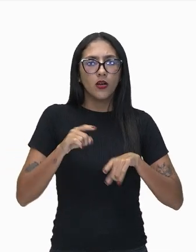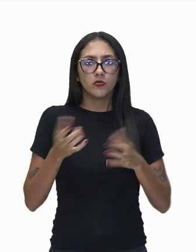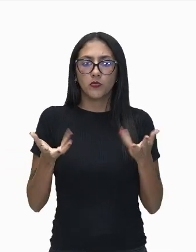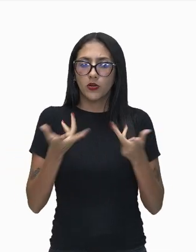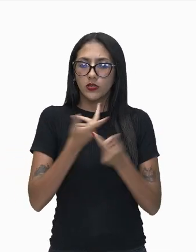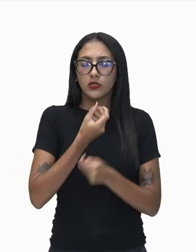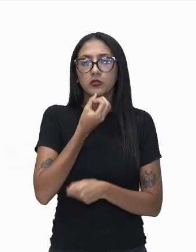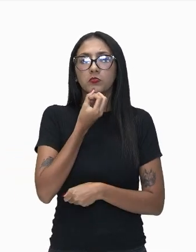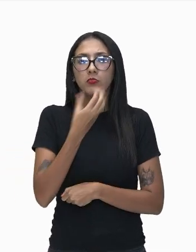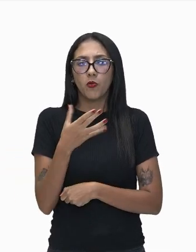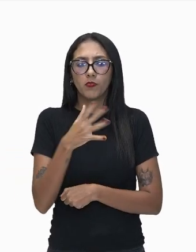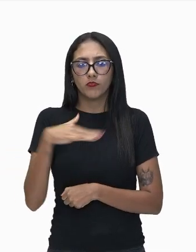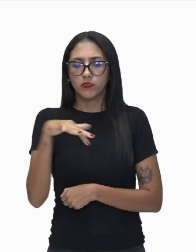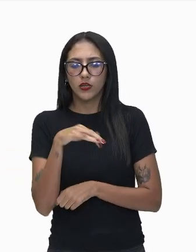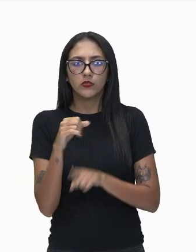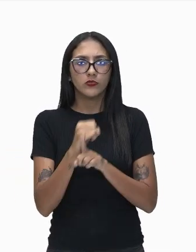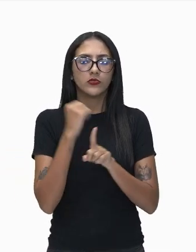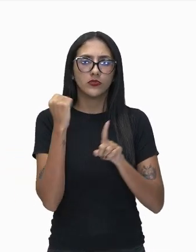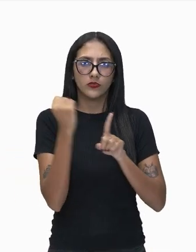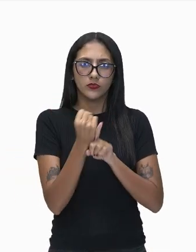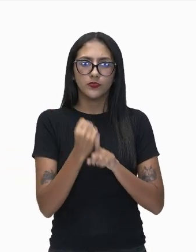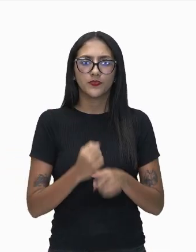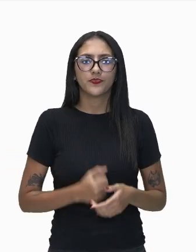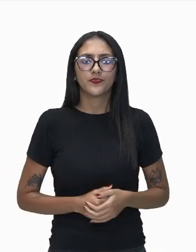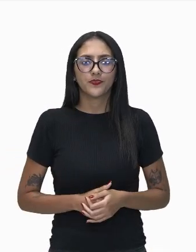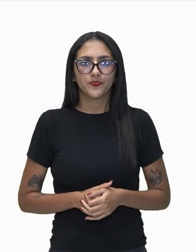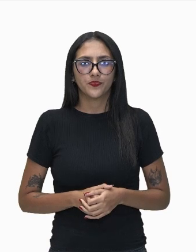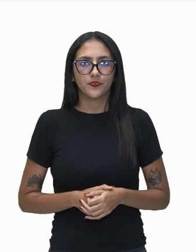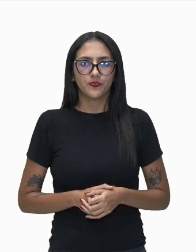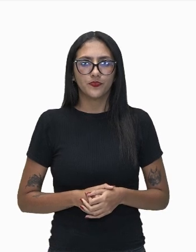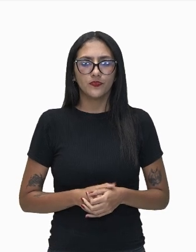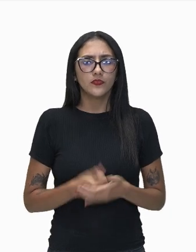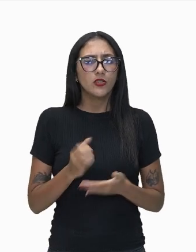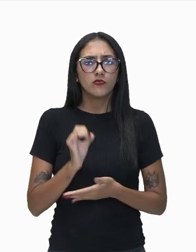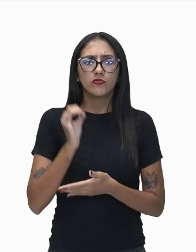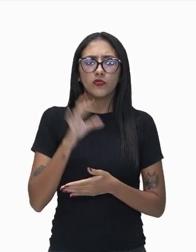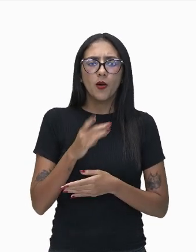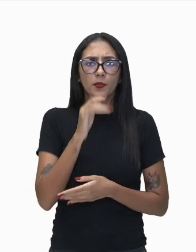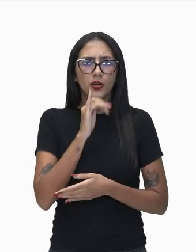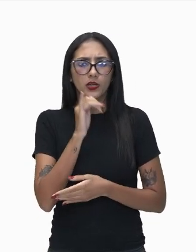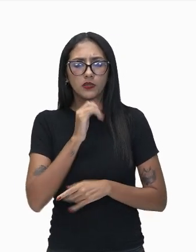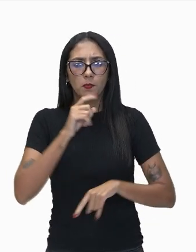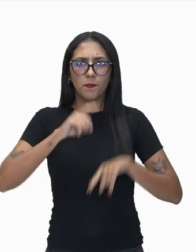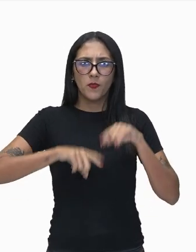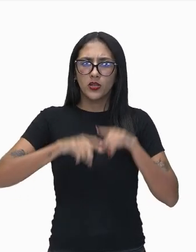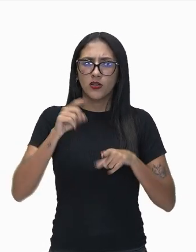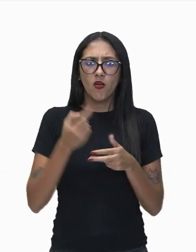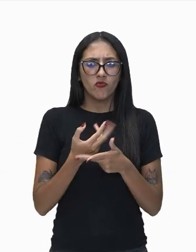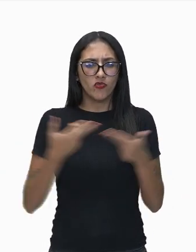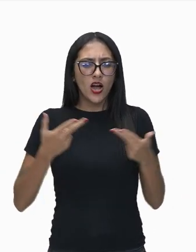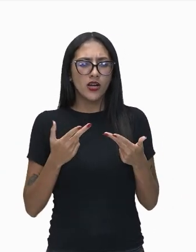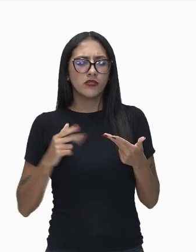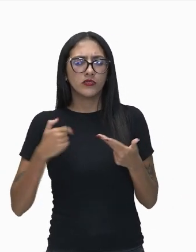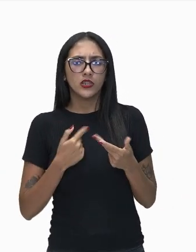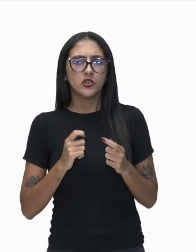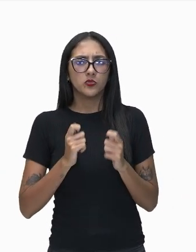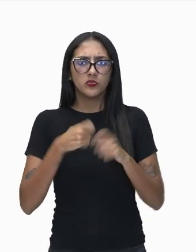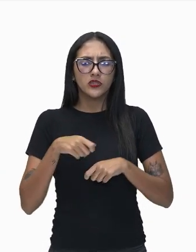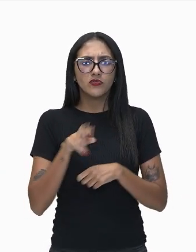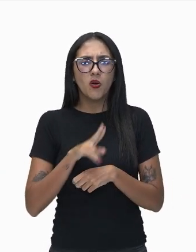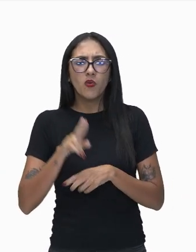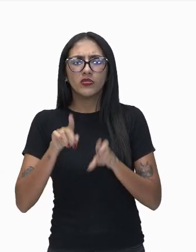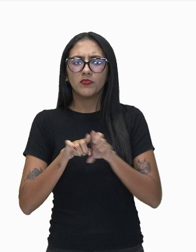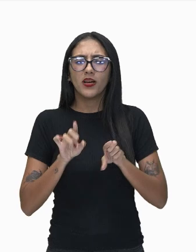somente aqueles produtos que nos satisfazem e não são extremamente